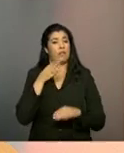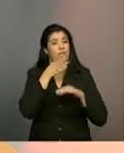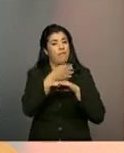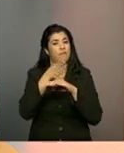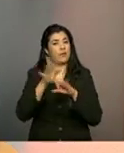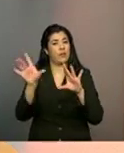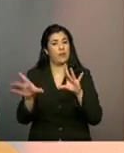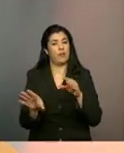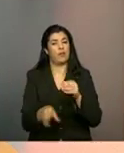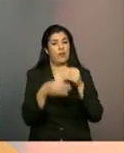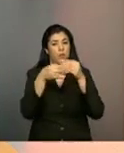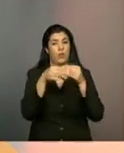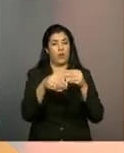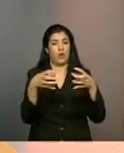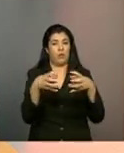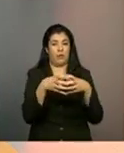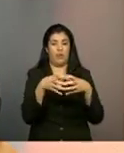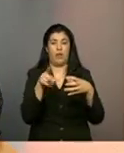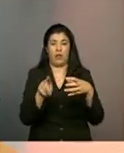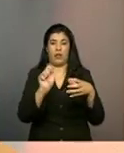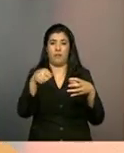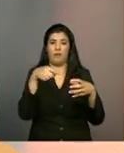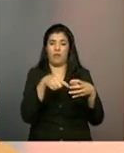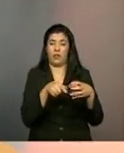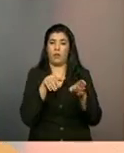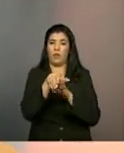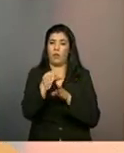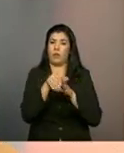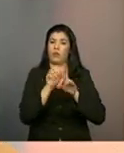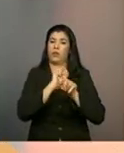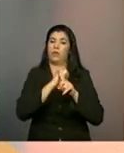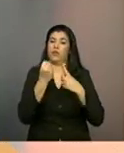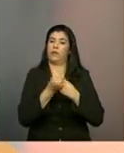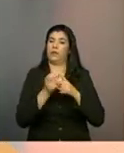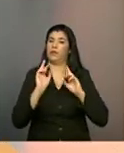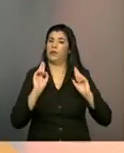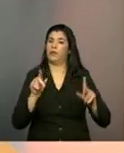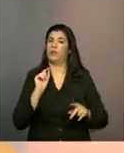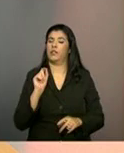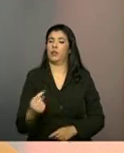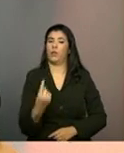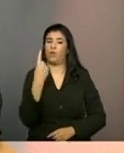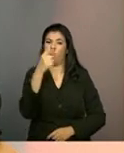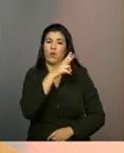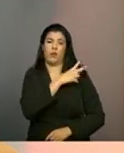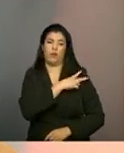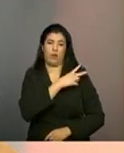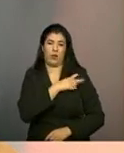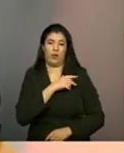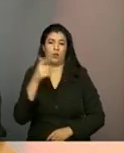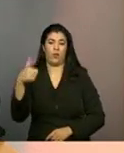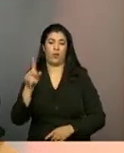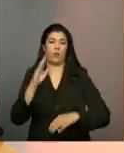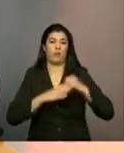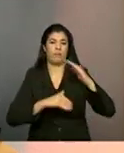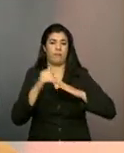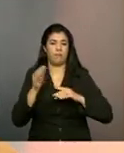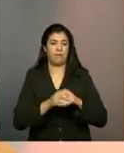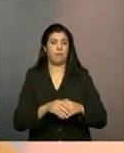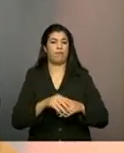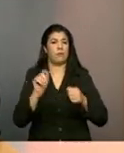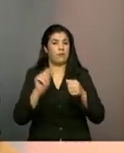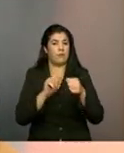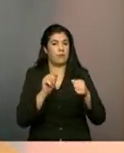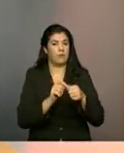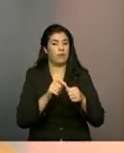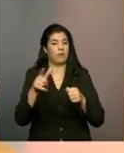da equipe e será um orientador social, com uma diferença de que um executa oficinas e o outro acompanha de perto